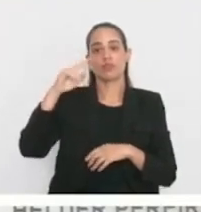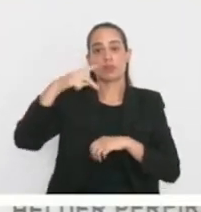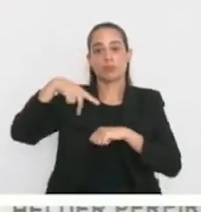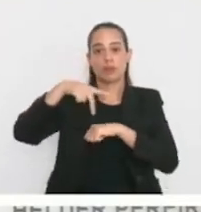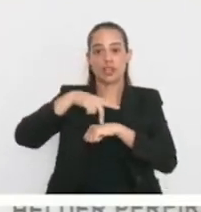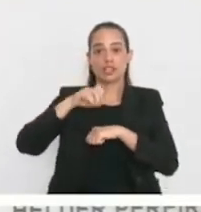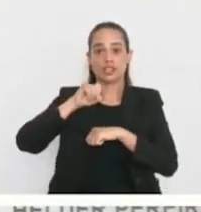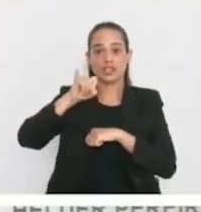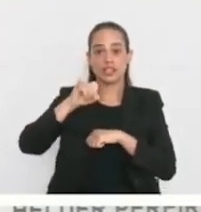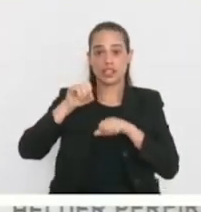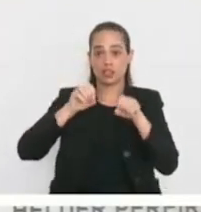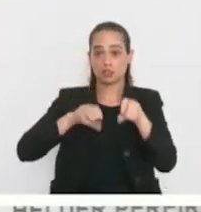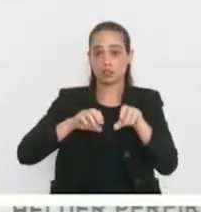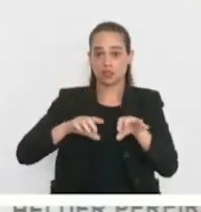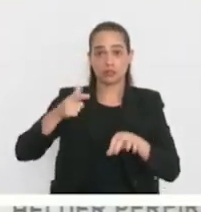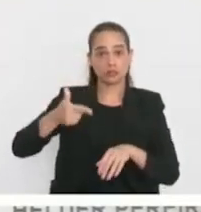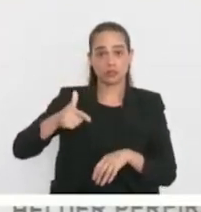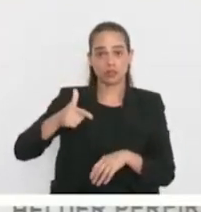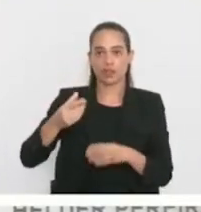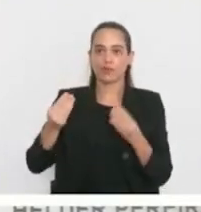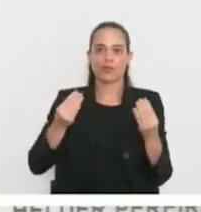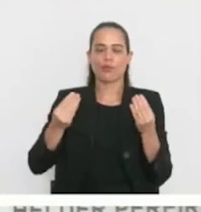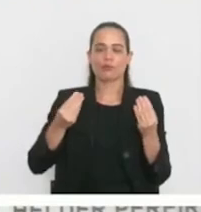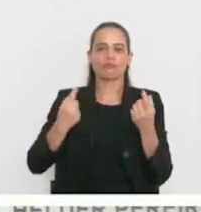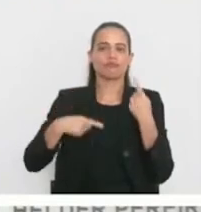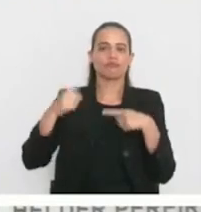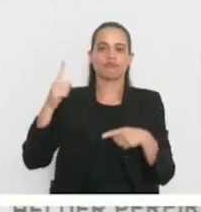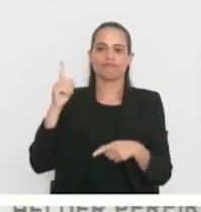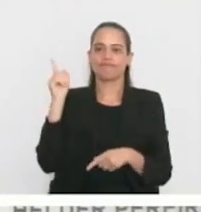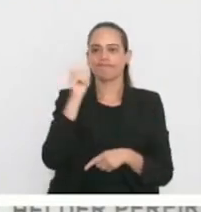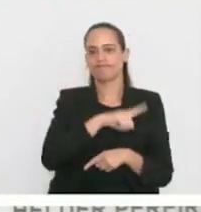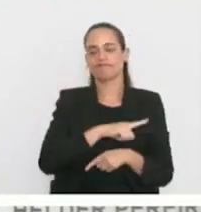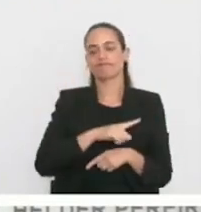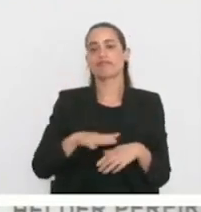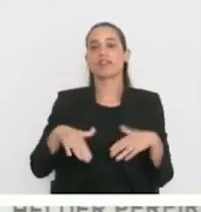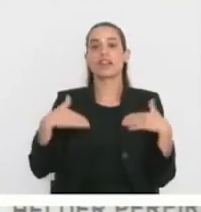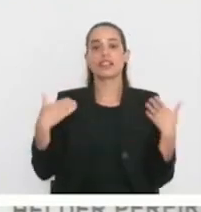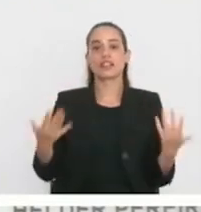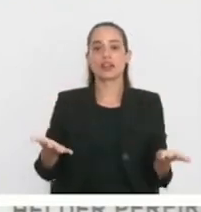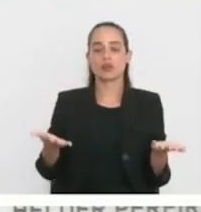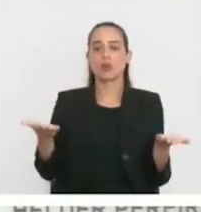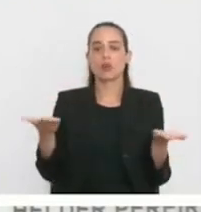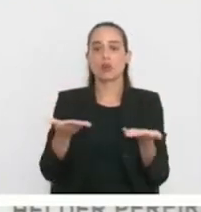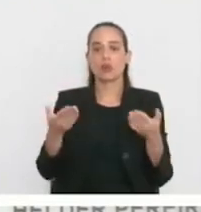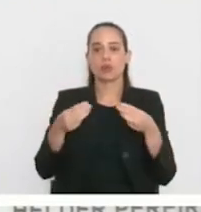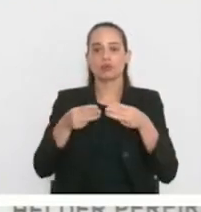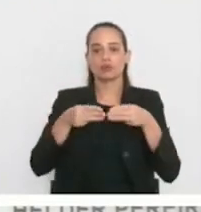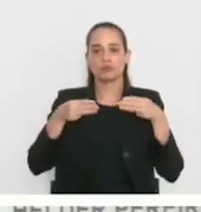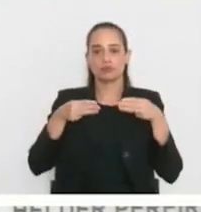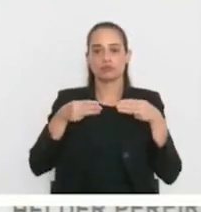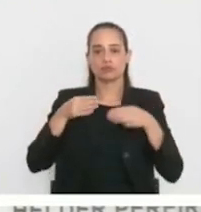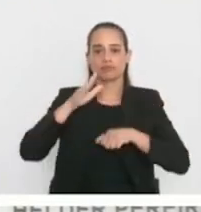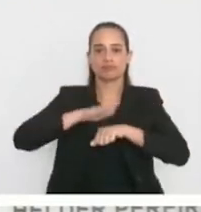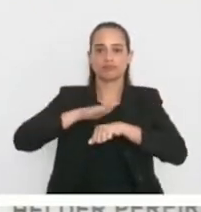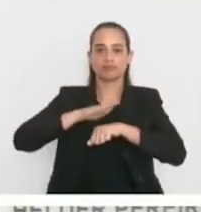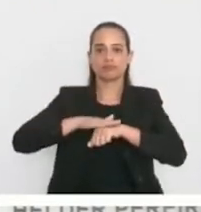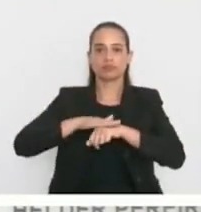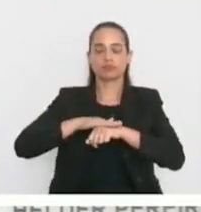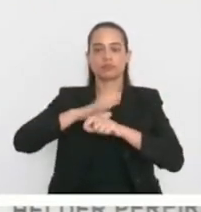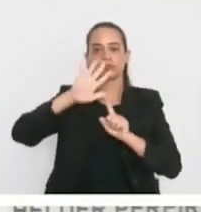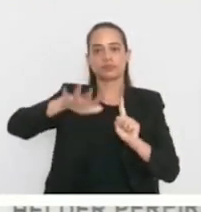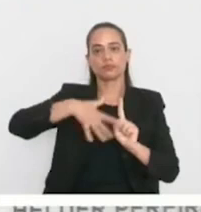progresso. Então, venho aqui hoje fazer uma moção de homenagem